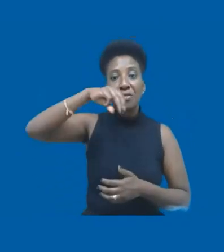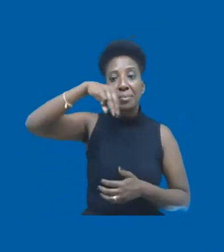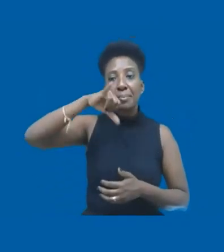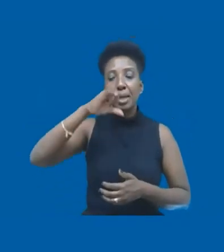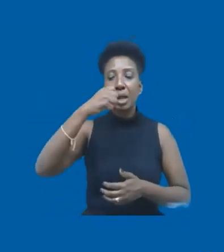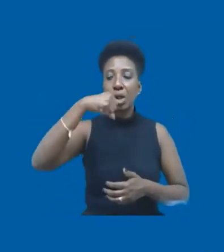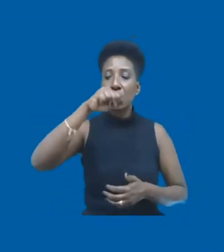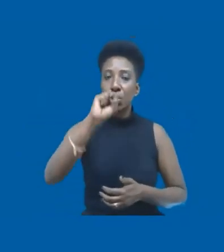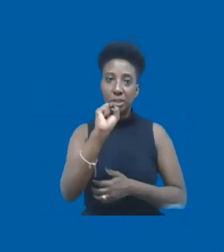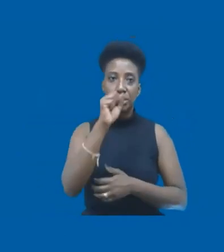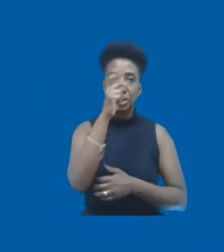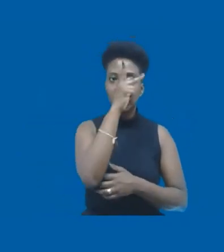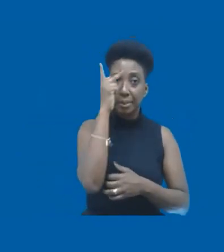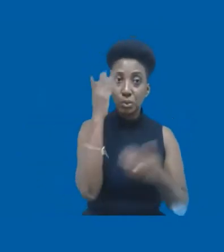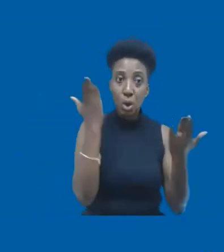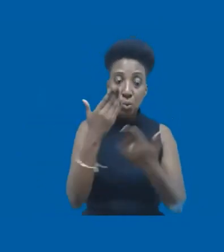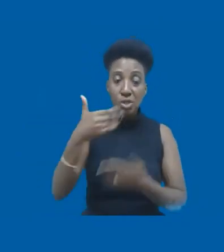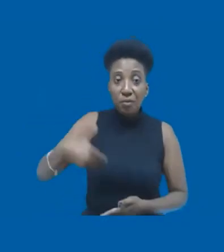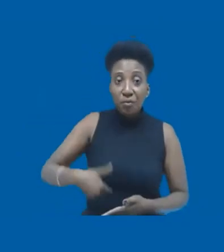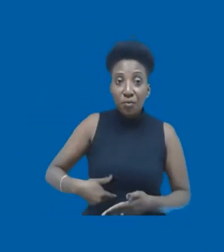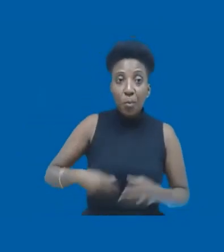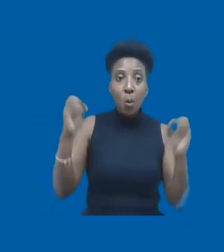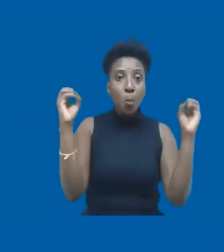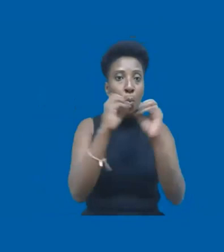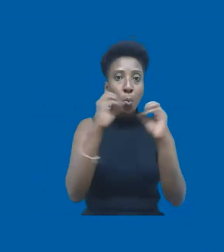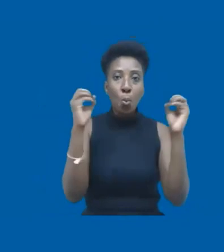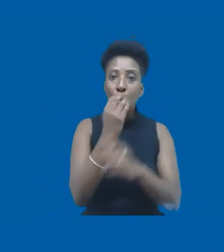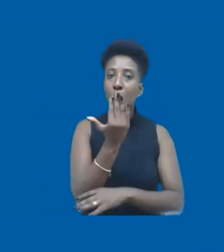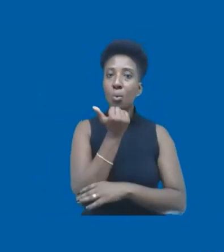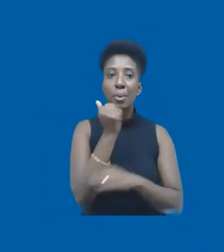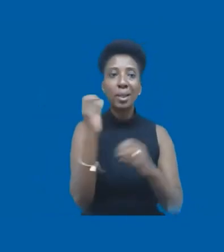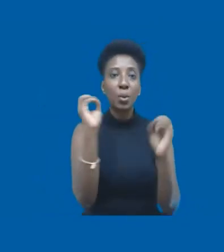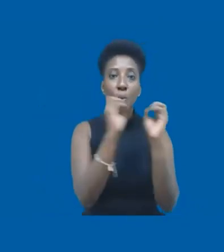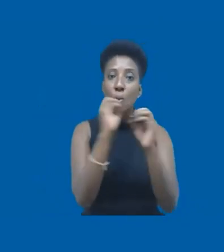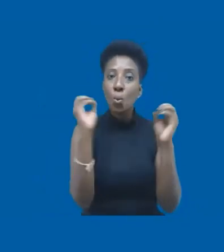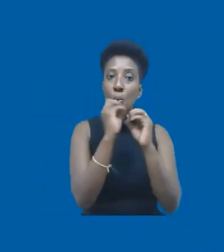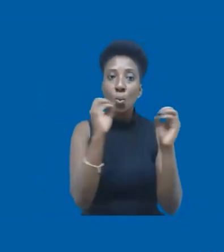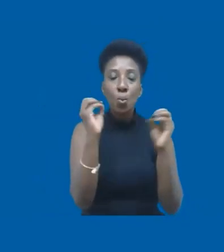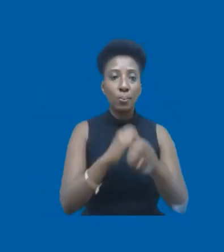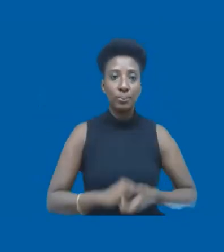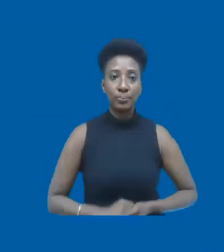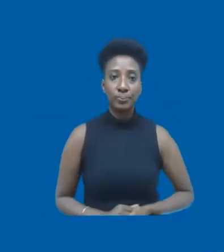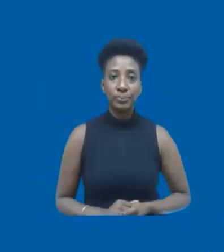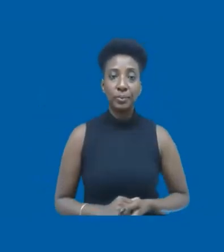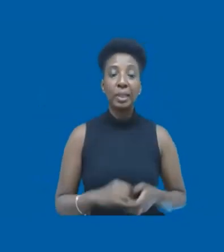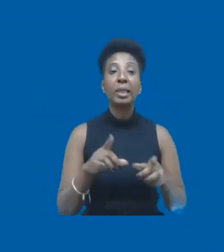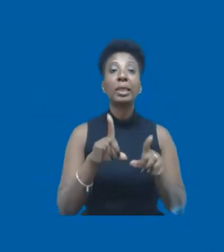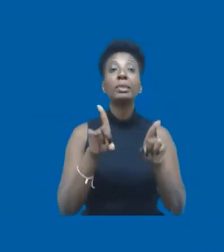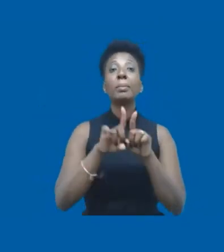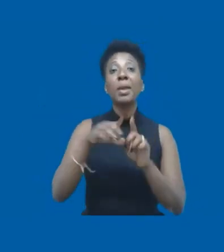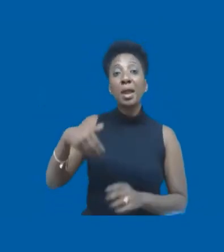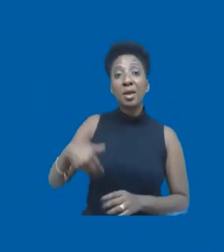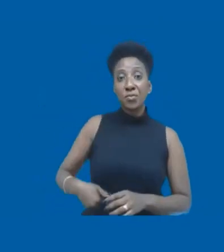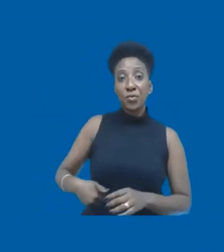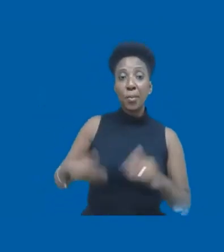estão passando fome, que não tem nenhum tipo de comida em casa, estão passando por necessidade de não ter o que comer. E o aumento da fome tem tudo a ver com